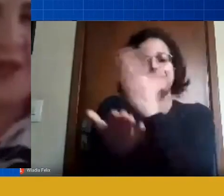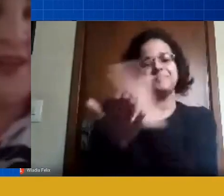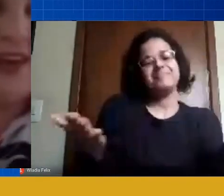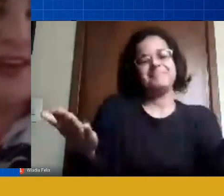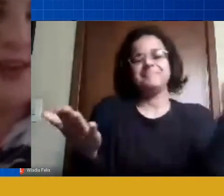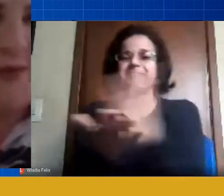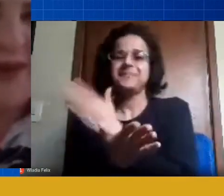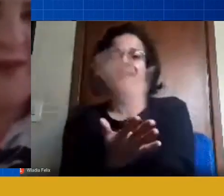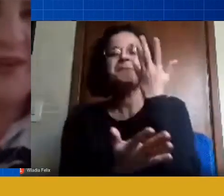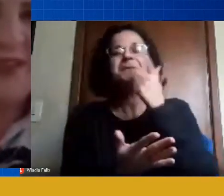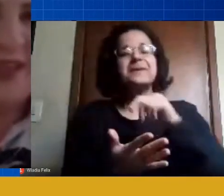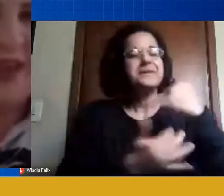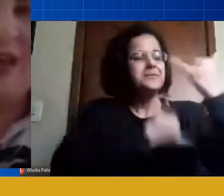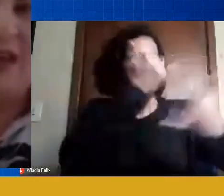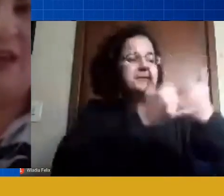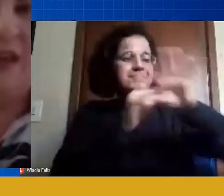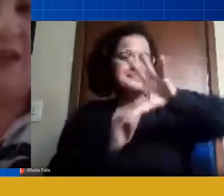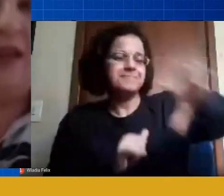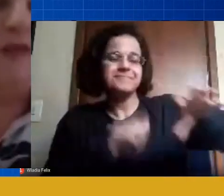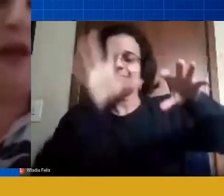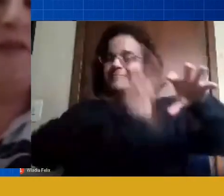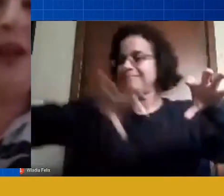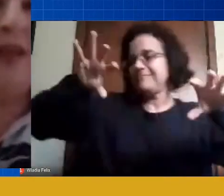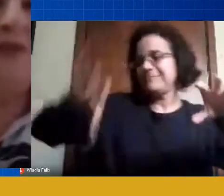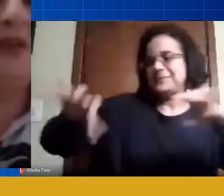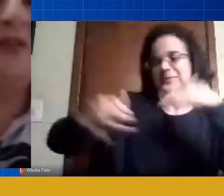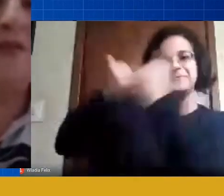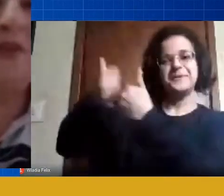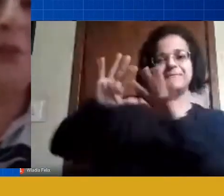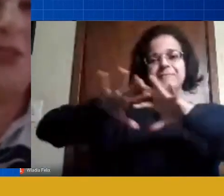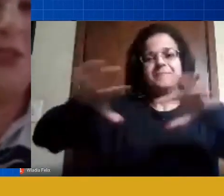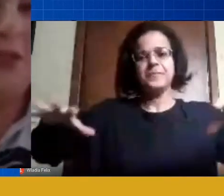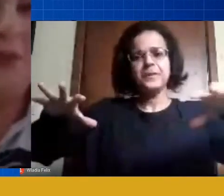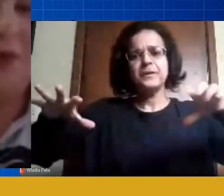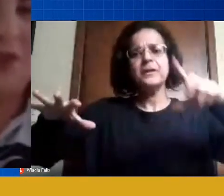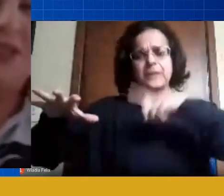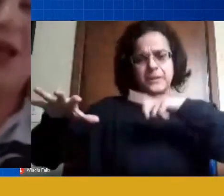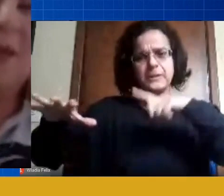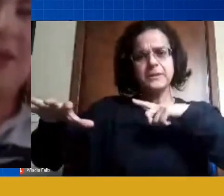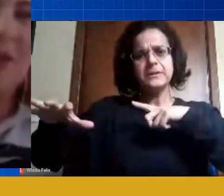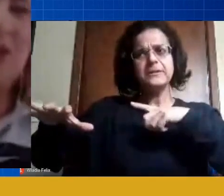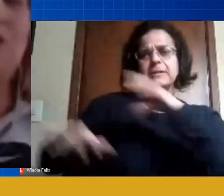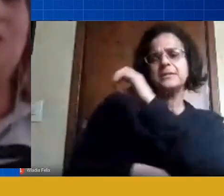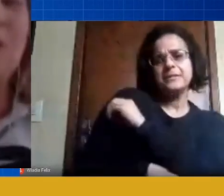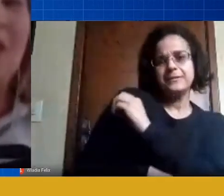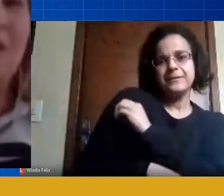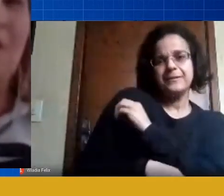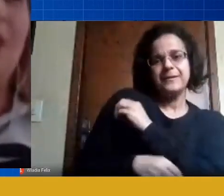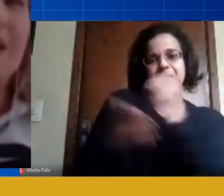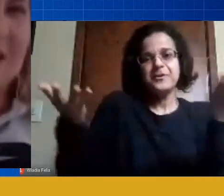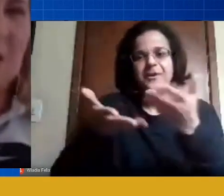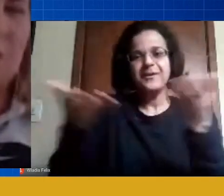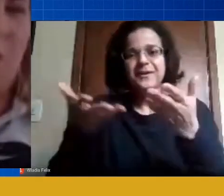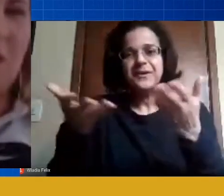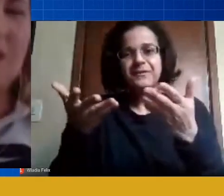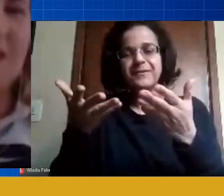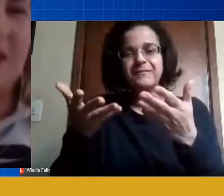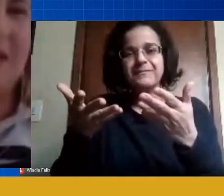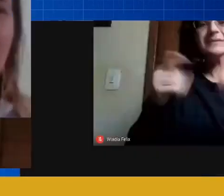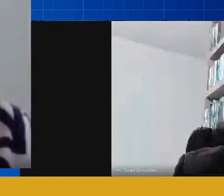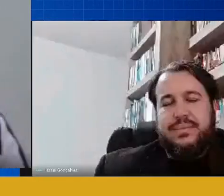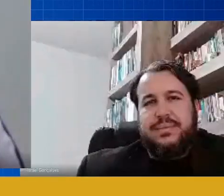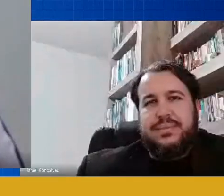outro e aí como é que vai ser haverá educação infantil esse ano a gente sabe que a gente não tem essas